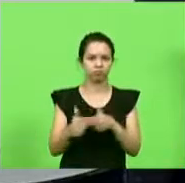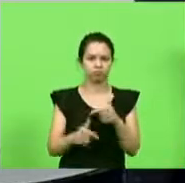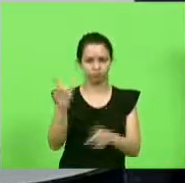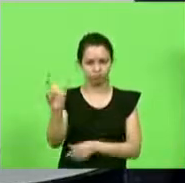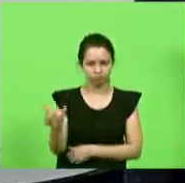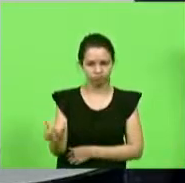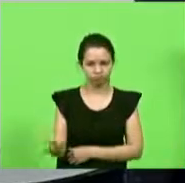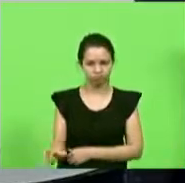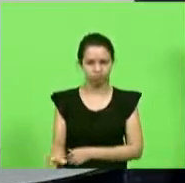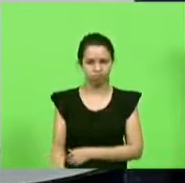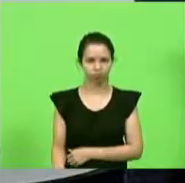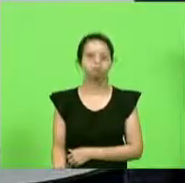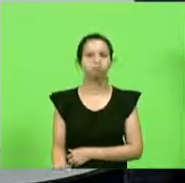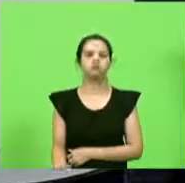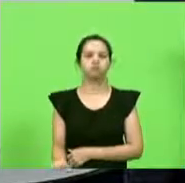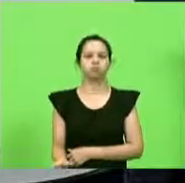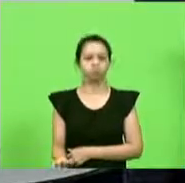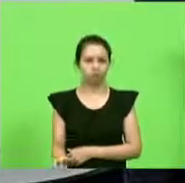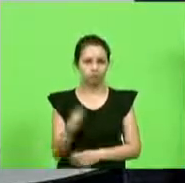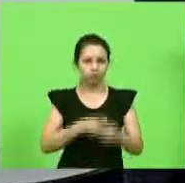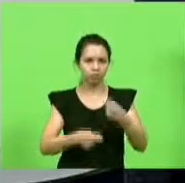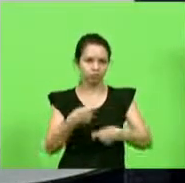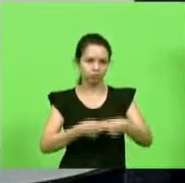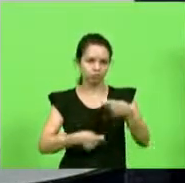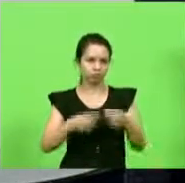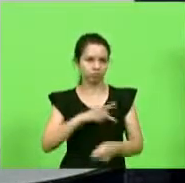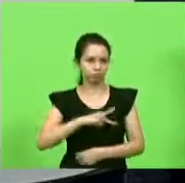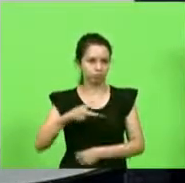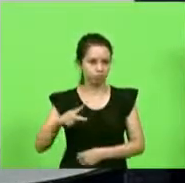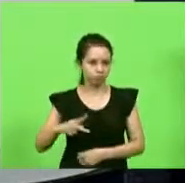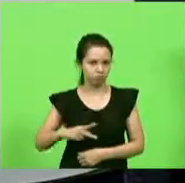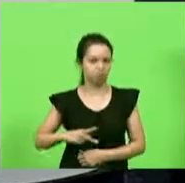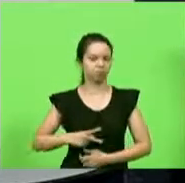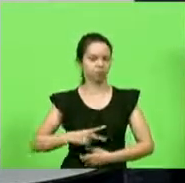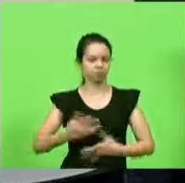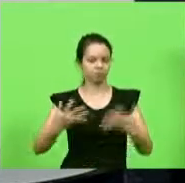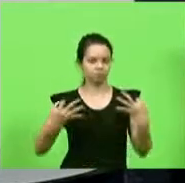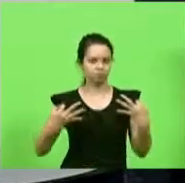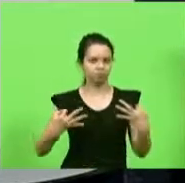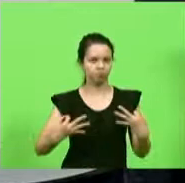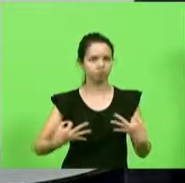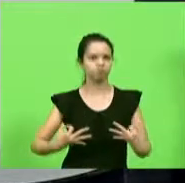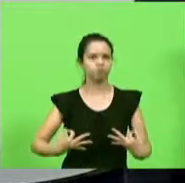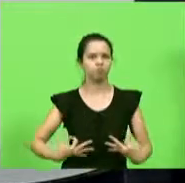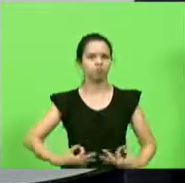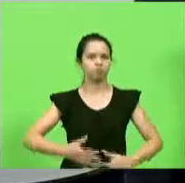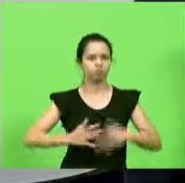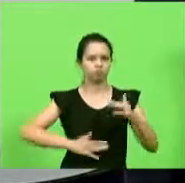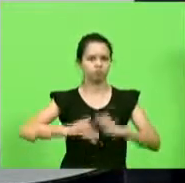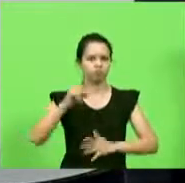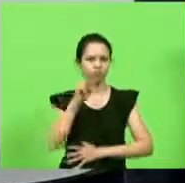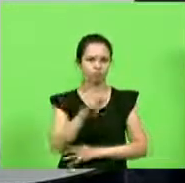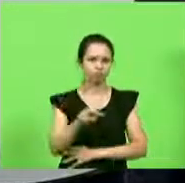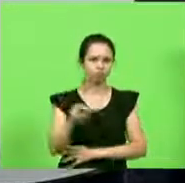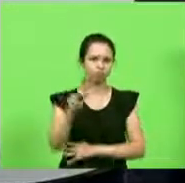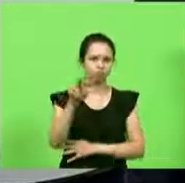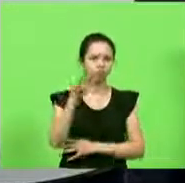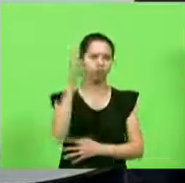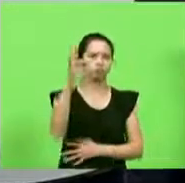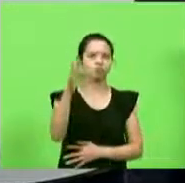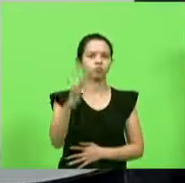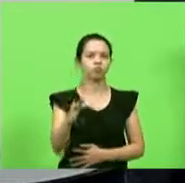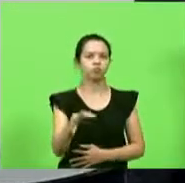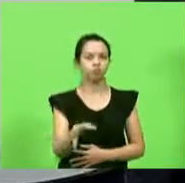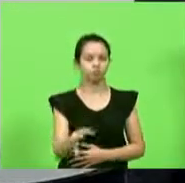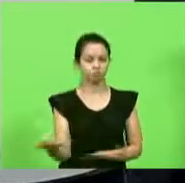e a administração pública eficiente e visionária estão acontecendo